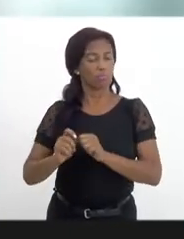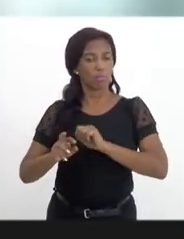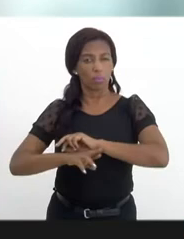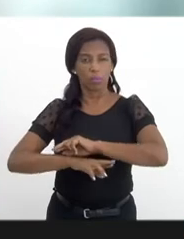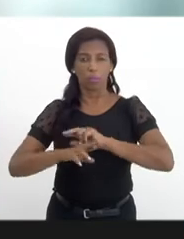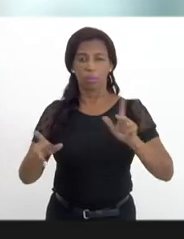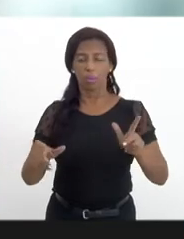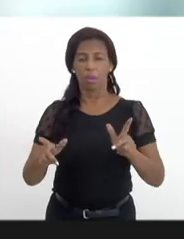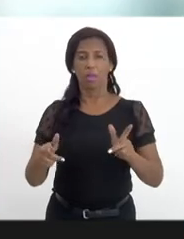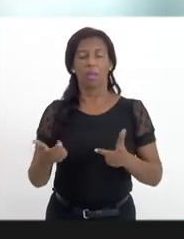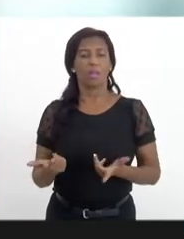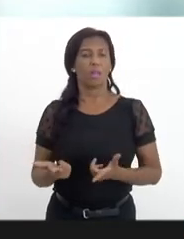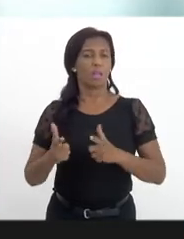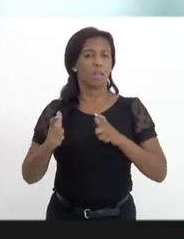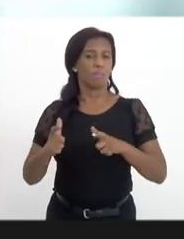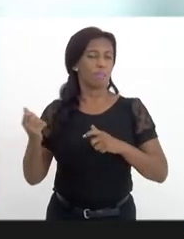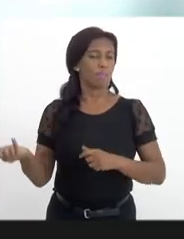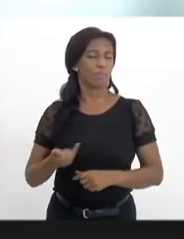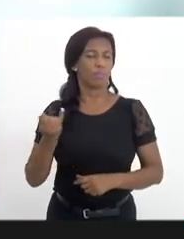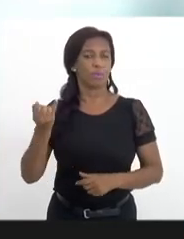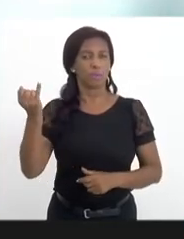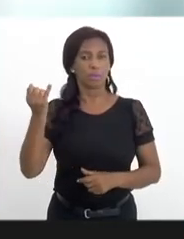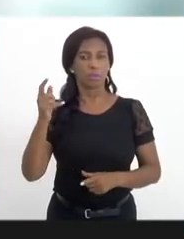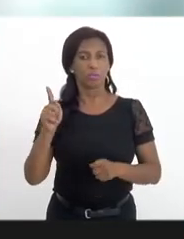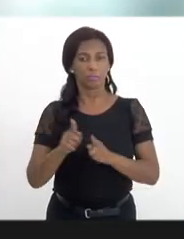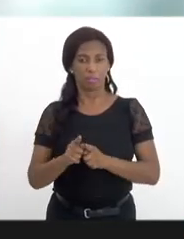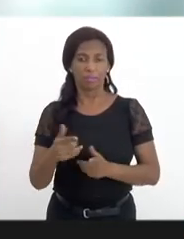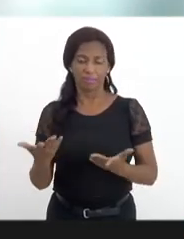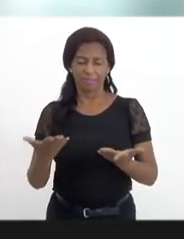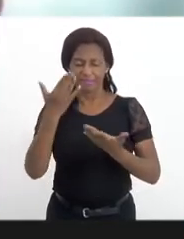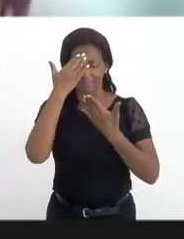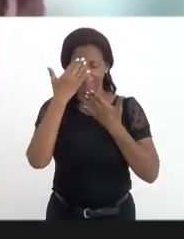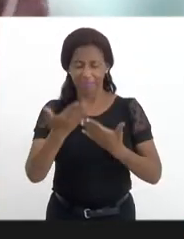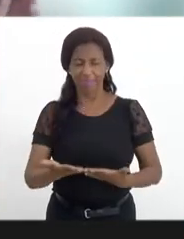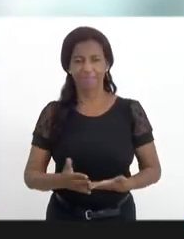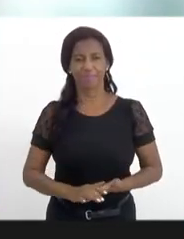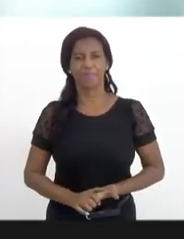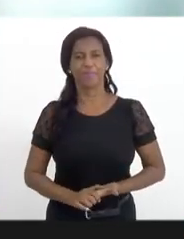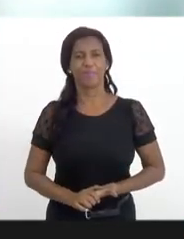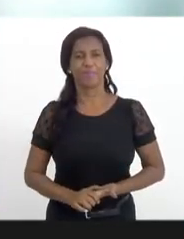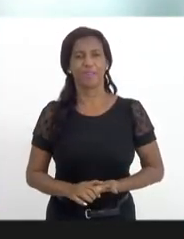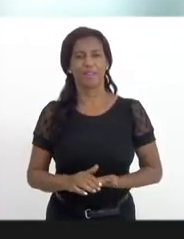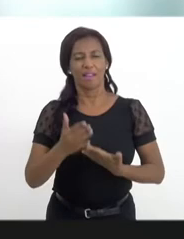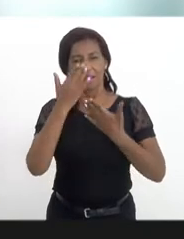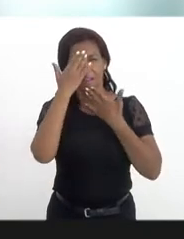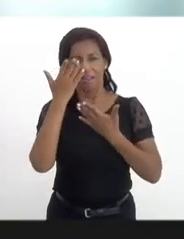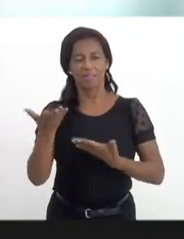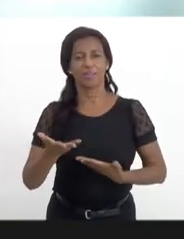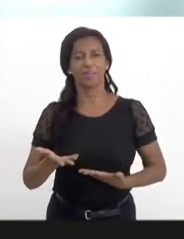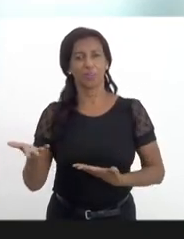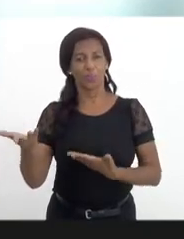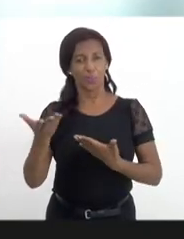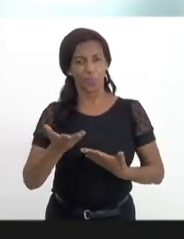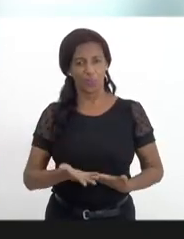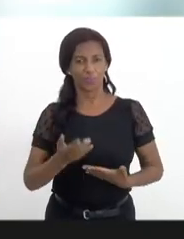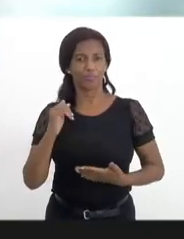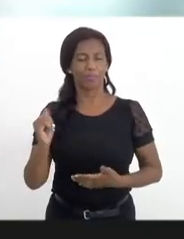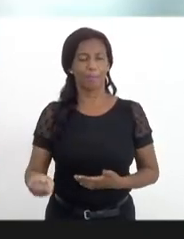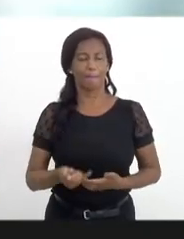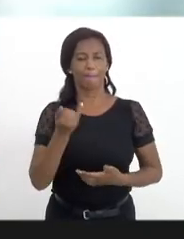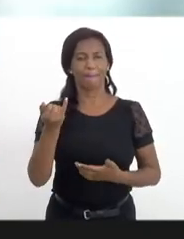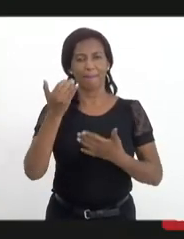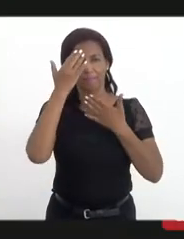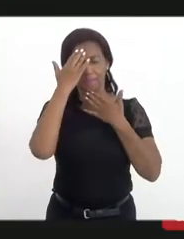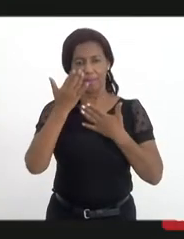queria ressaltar a importância disso e é isso, obrigada, agradeço pelo convite, e a oportunidade,